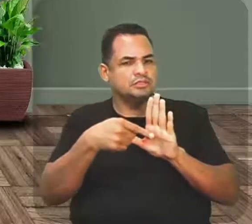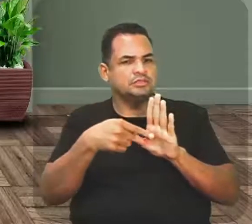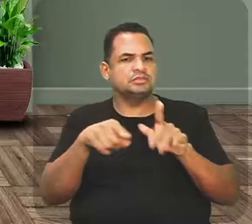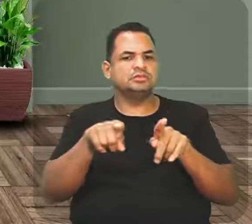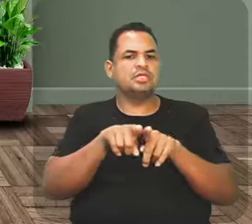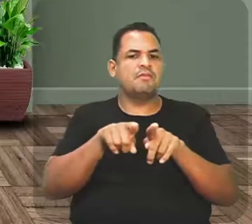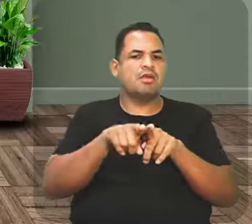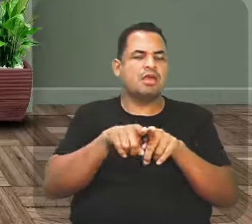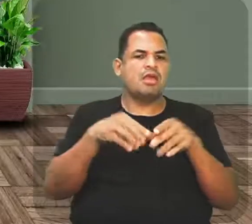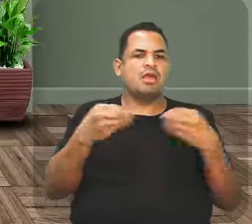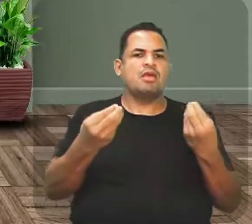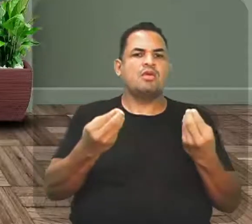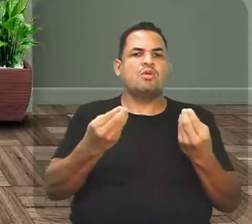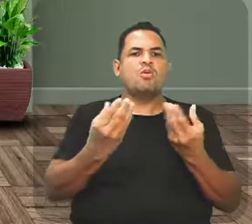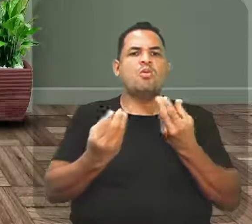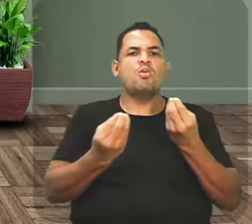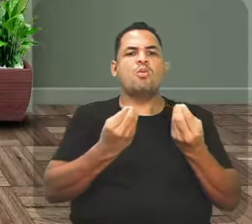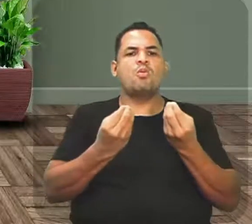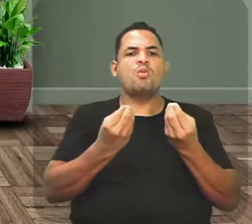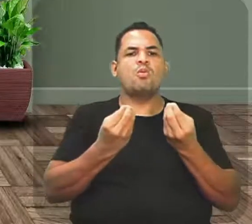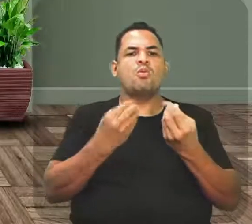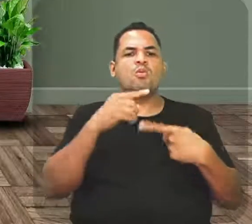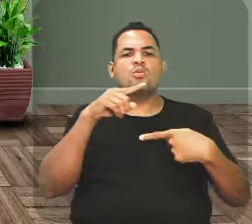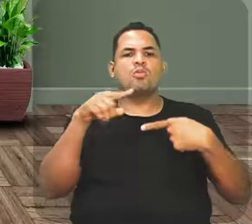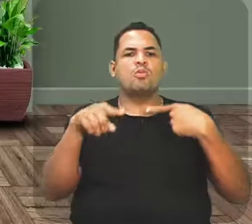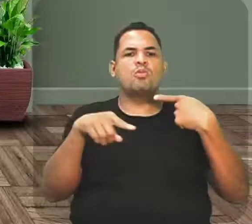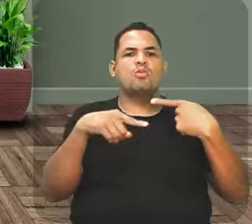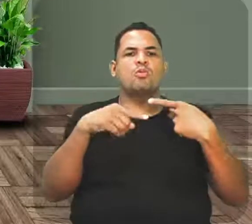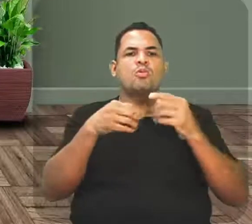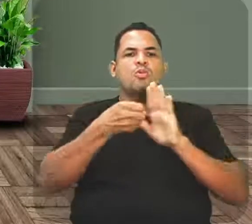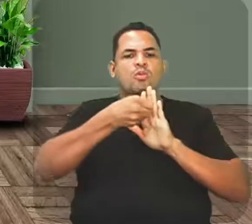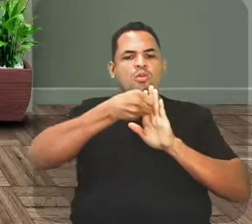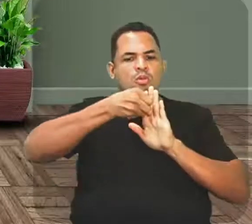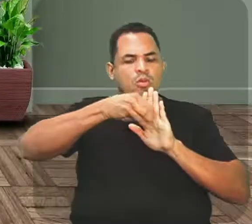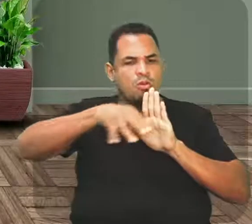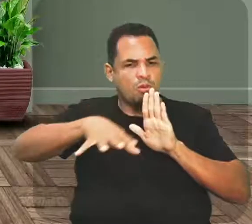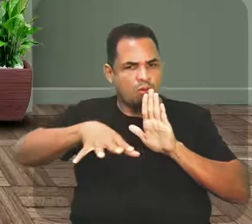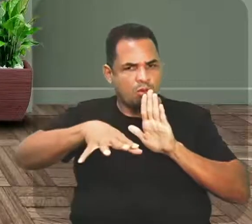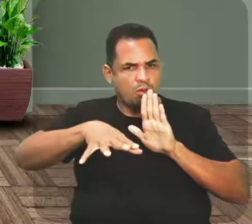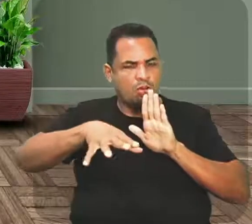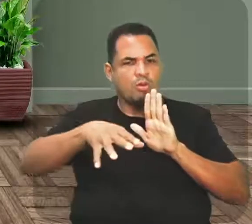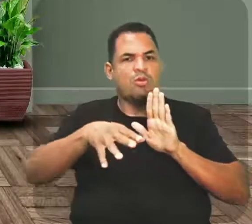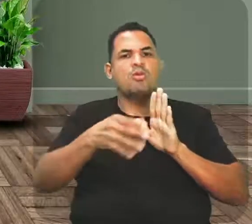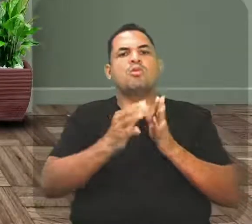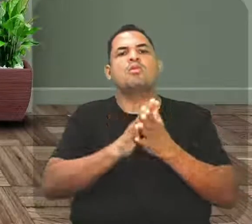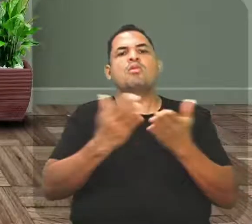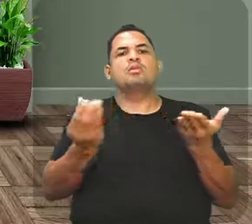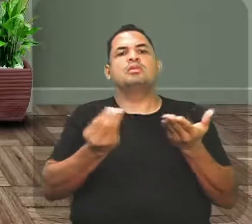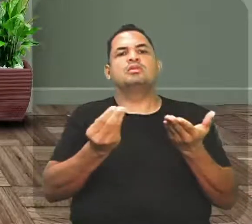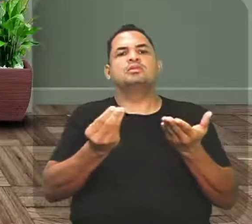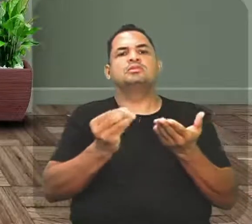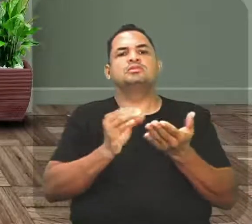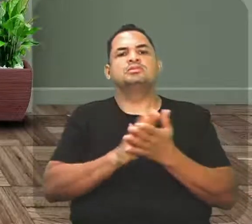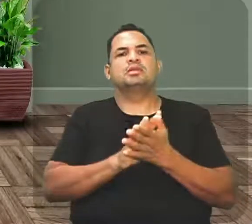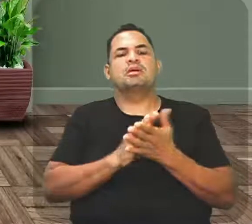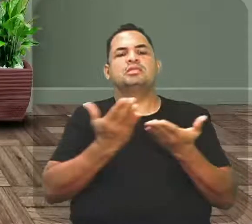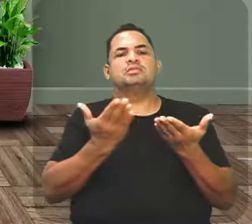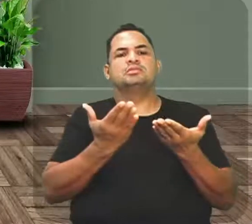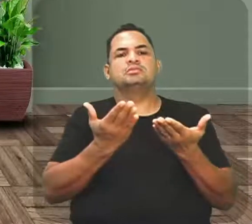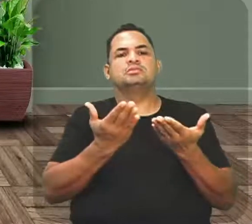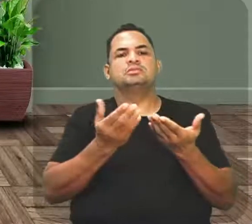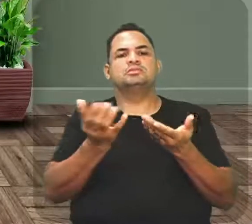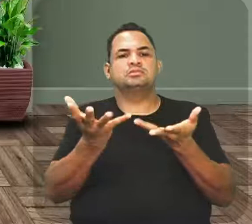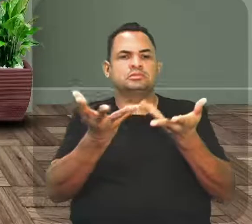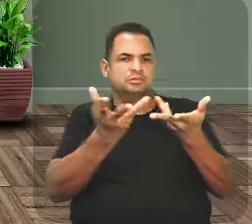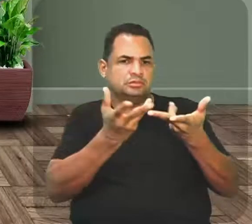construção disso, qual é essa função das figuras dentro aí dessa produção, ok? A habilidade da aula de hoje,